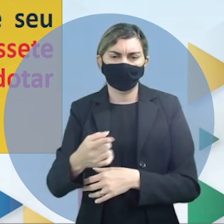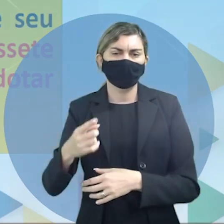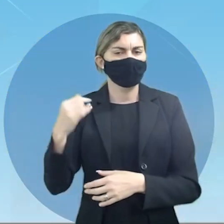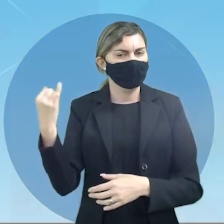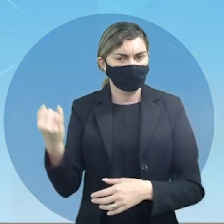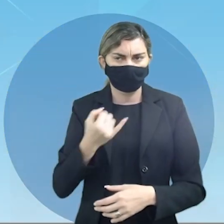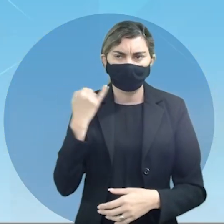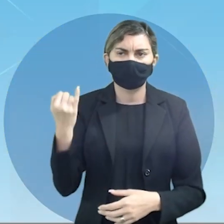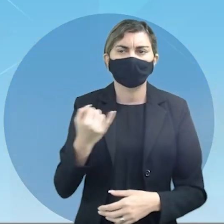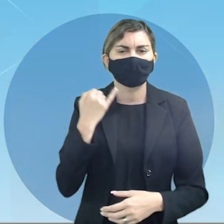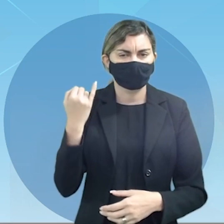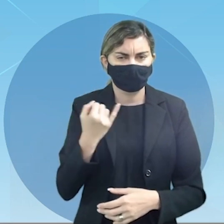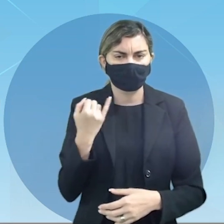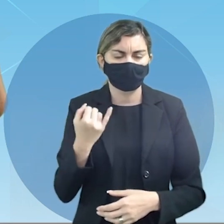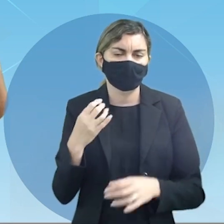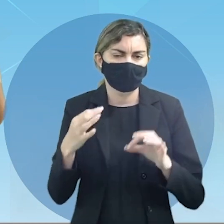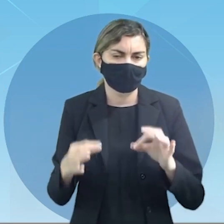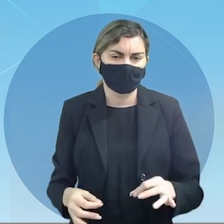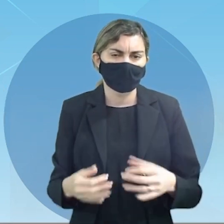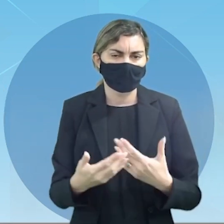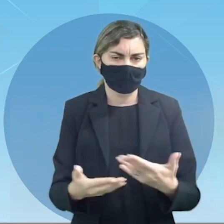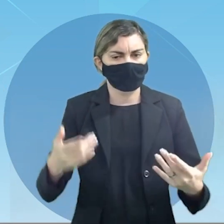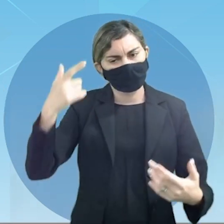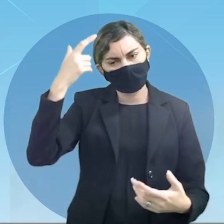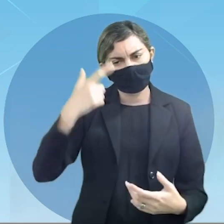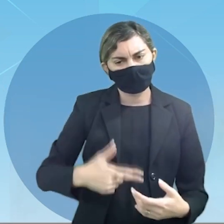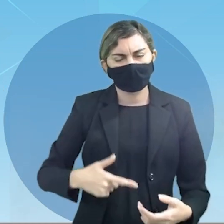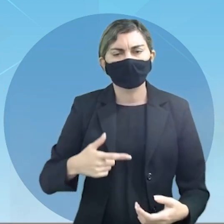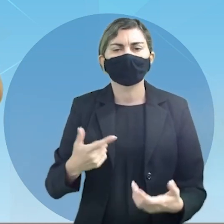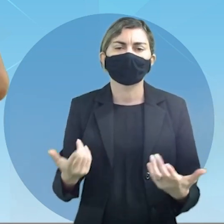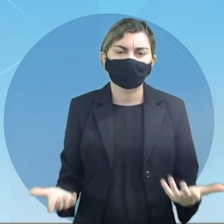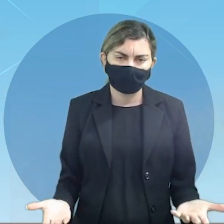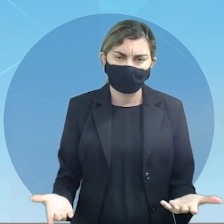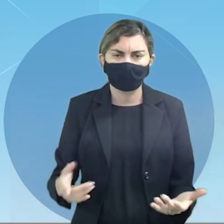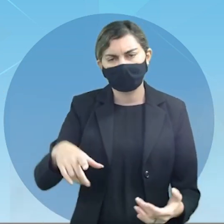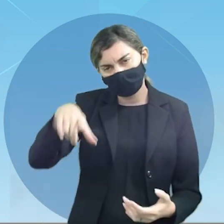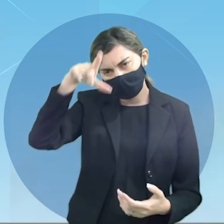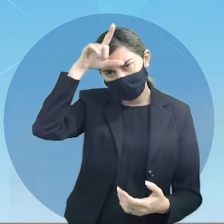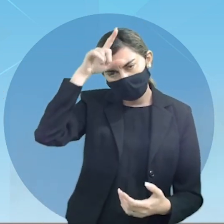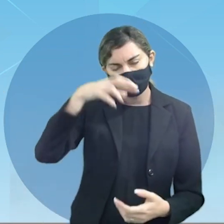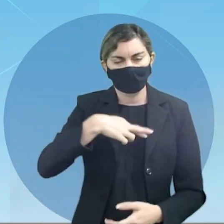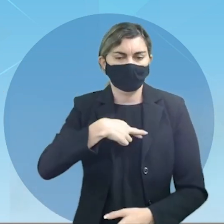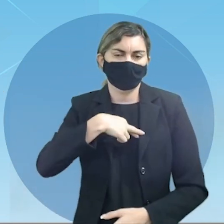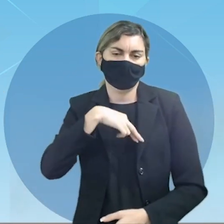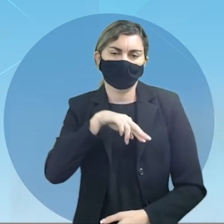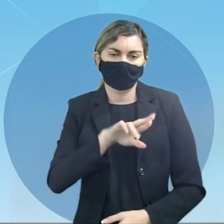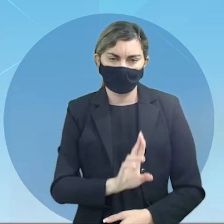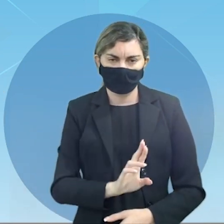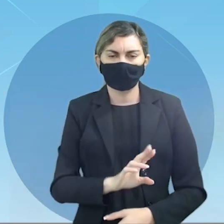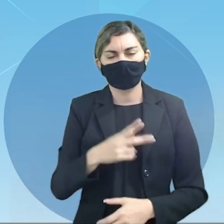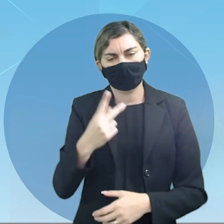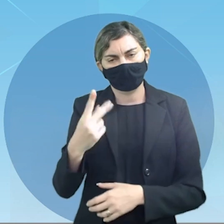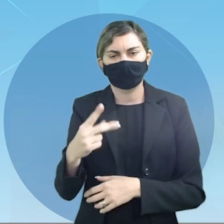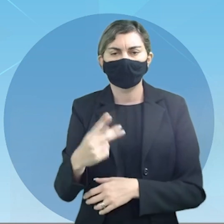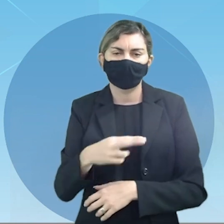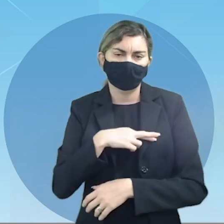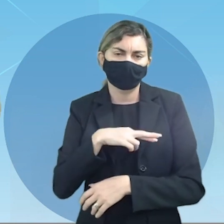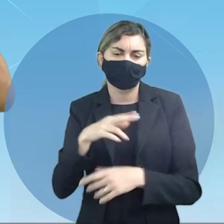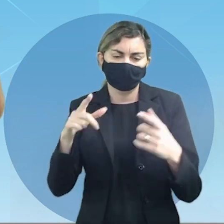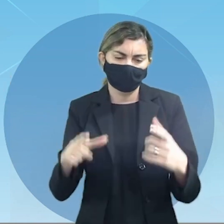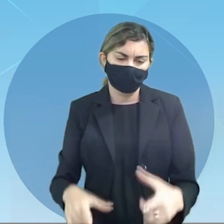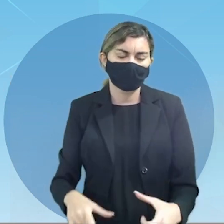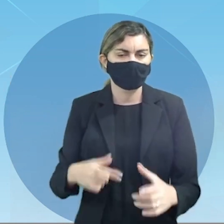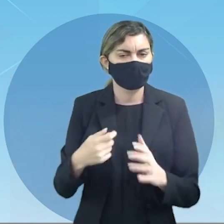importância certo desta personalidade desse líder religioso para com a sua região